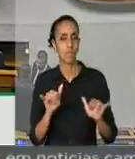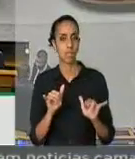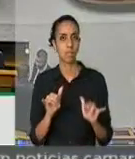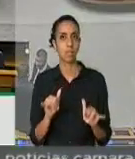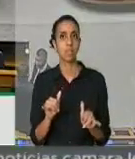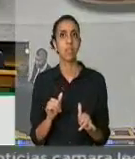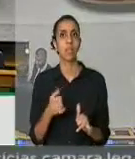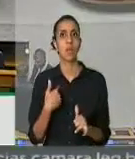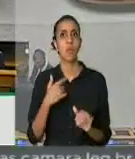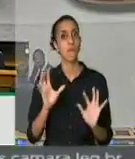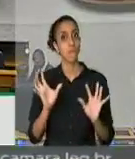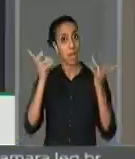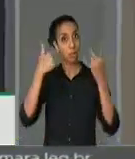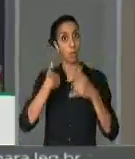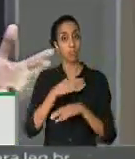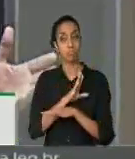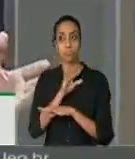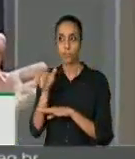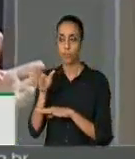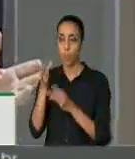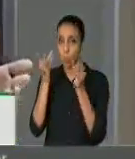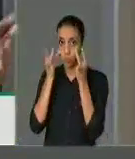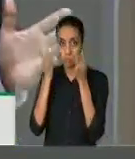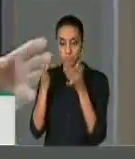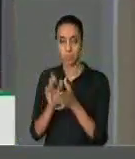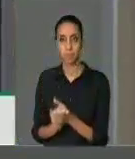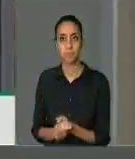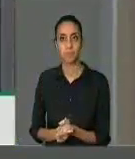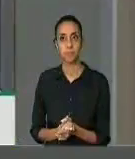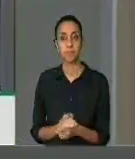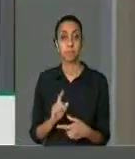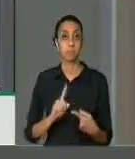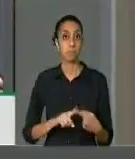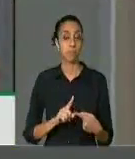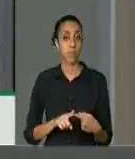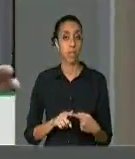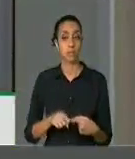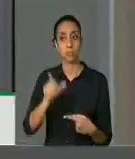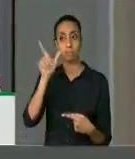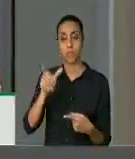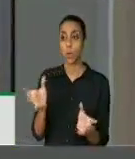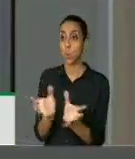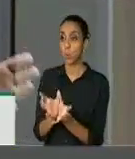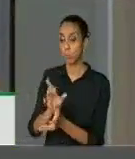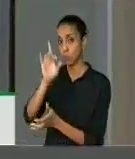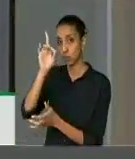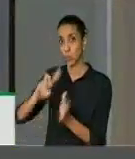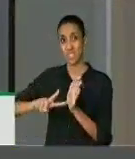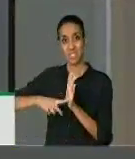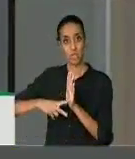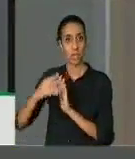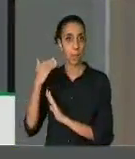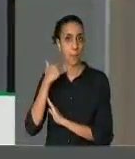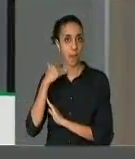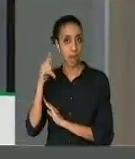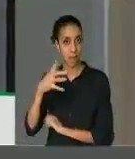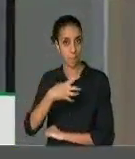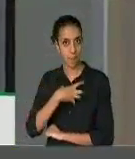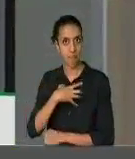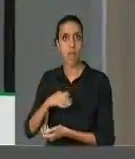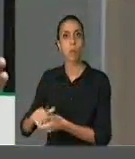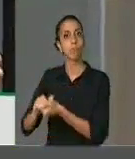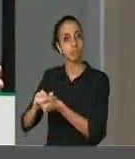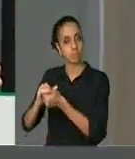que tive a oportunidade de acompanhar. Primeiro, cumprimentar a diretoria do Sindicato dos Bancários da Bahia,